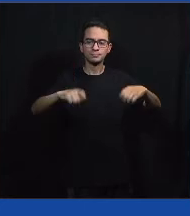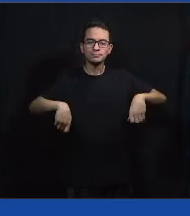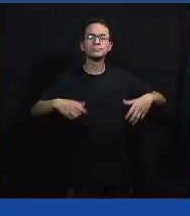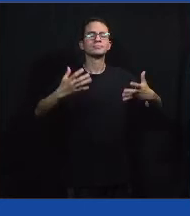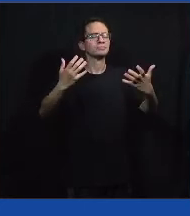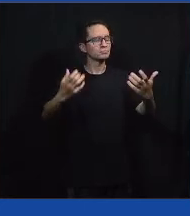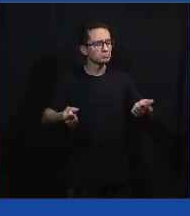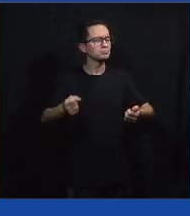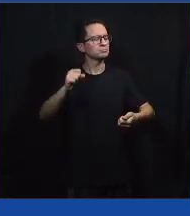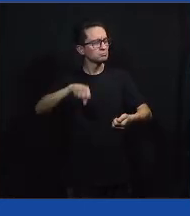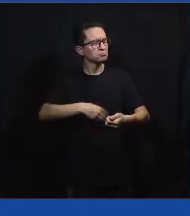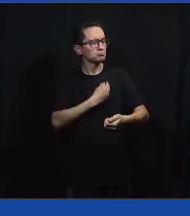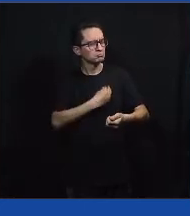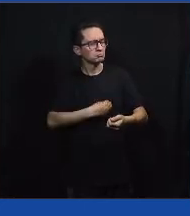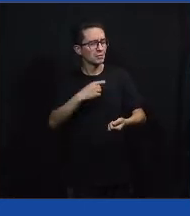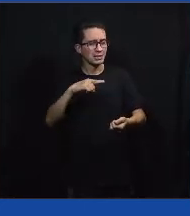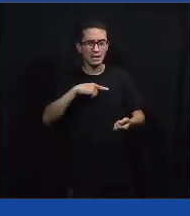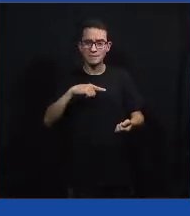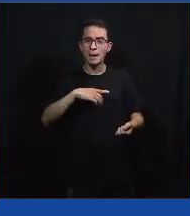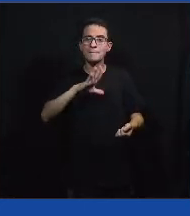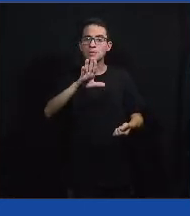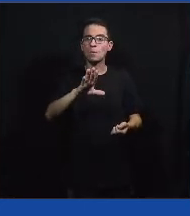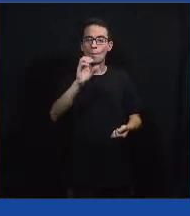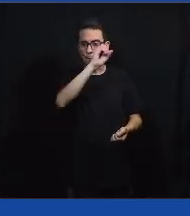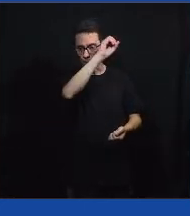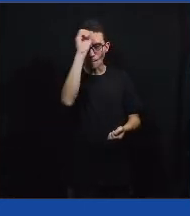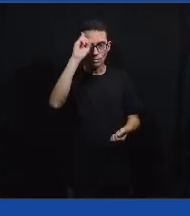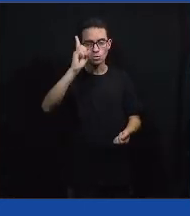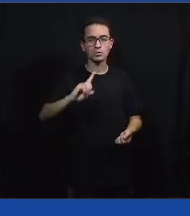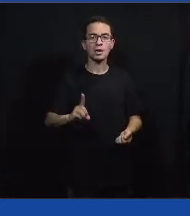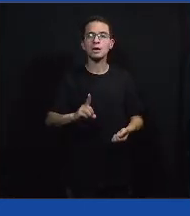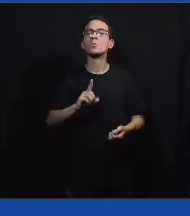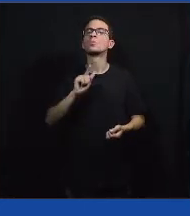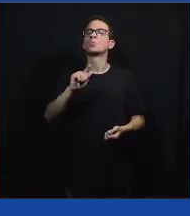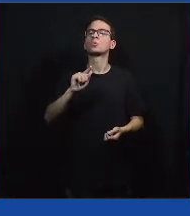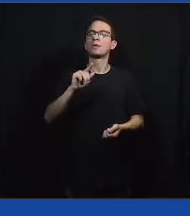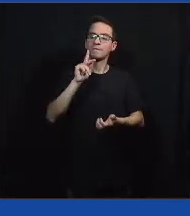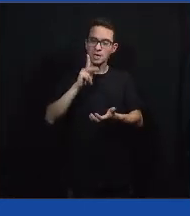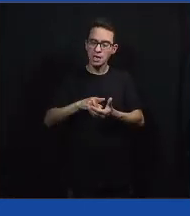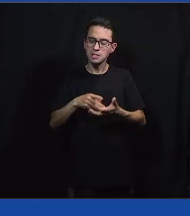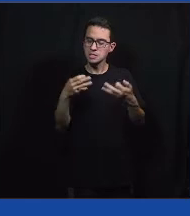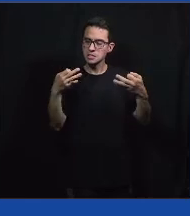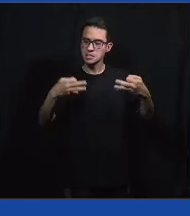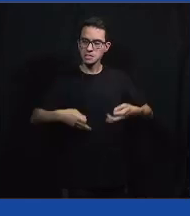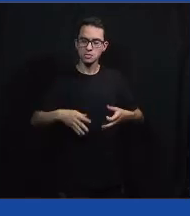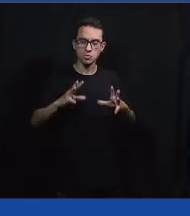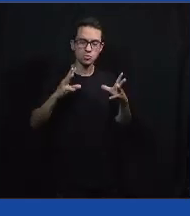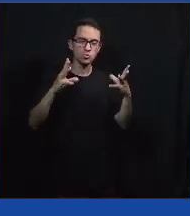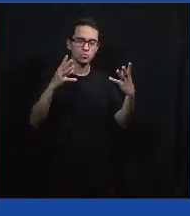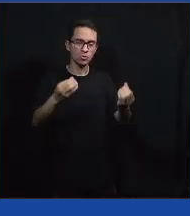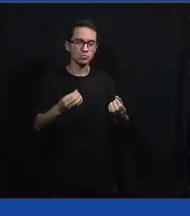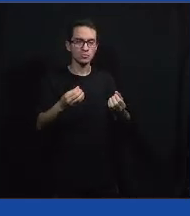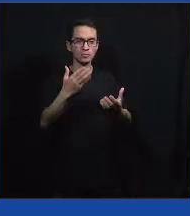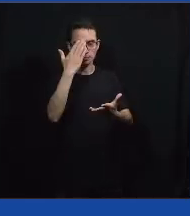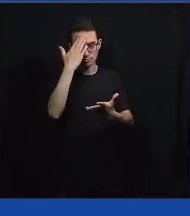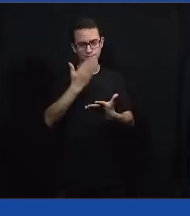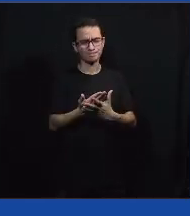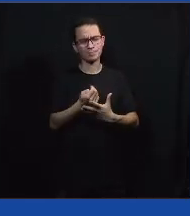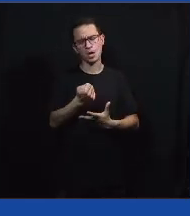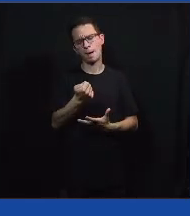acho que houve intenção, mas eu não sei até que ponto houve realmente a efetivação disso. eu acredito que muito pouco.